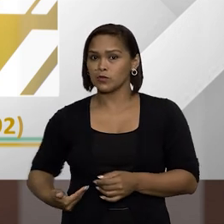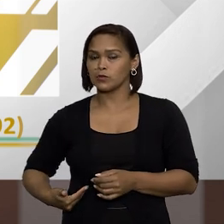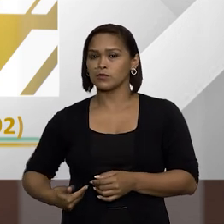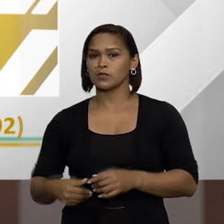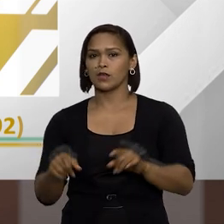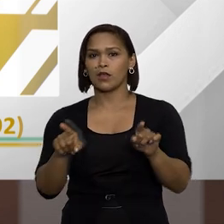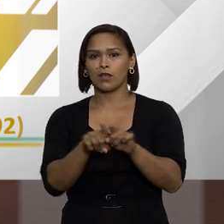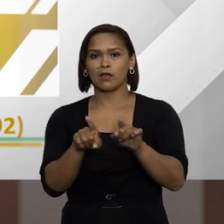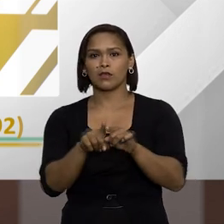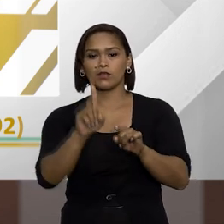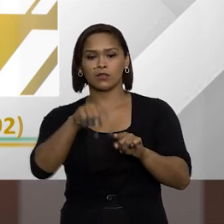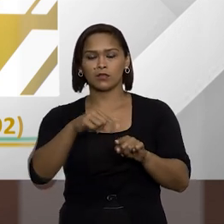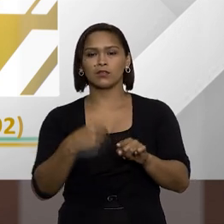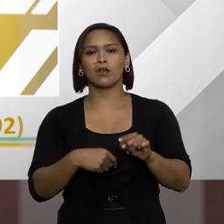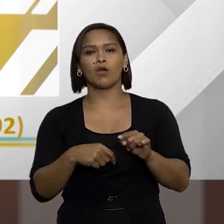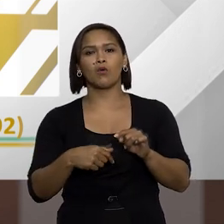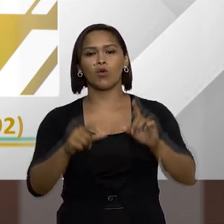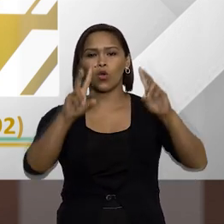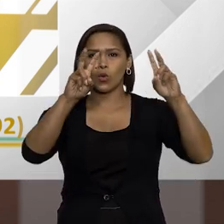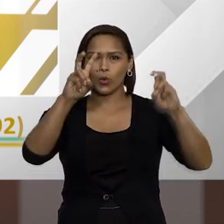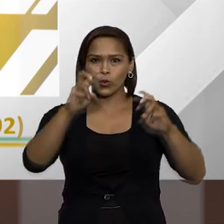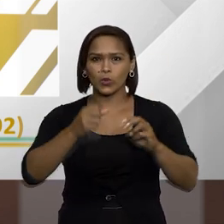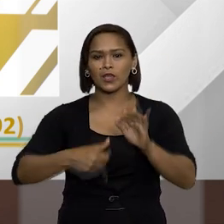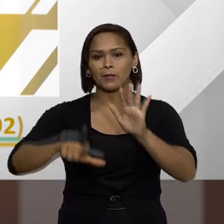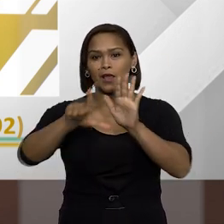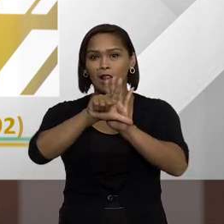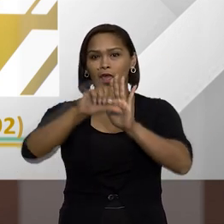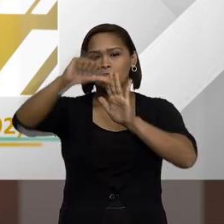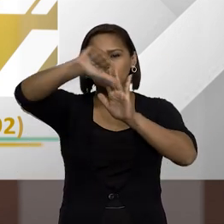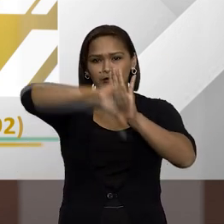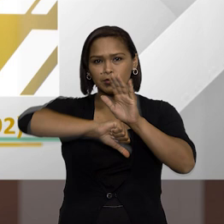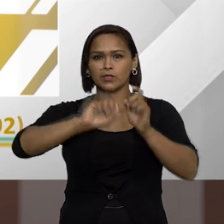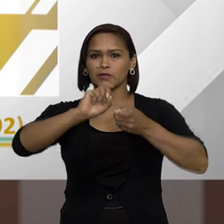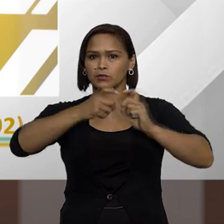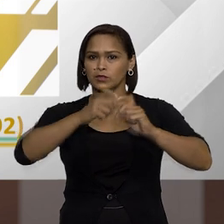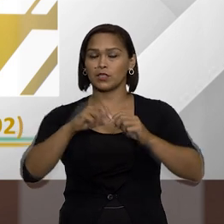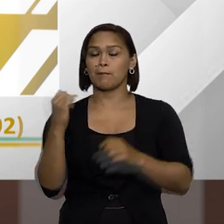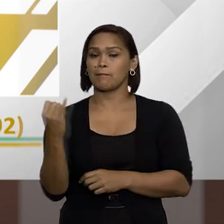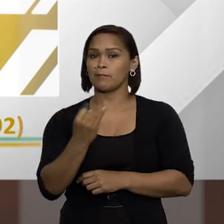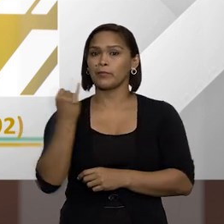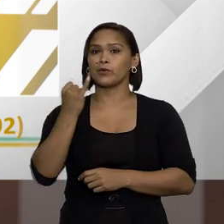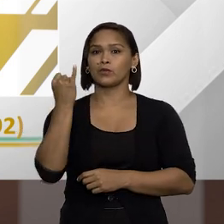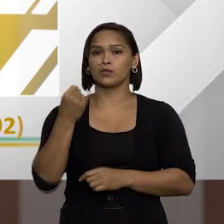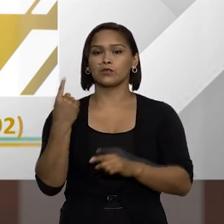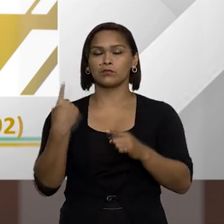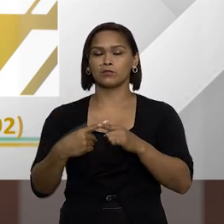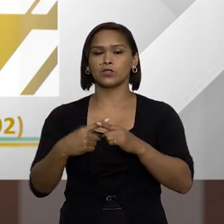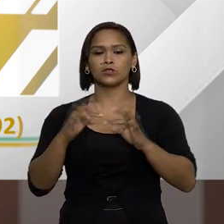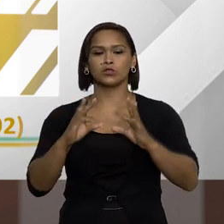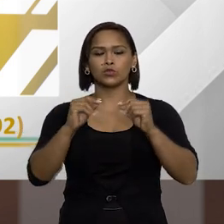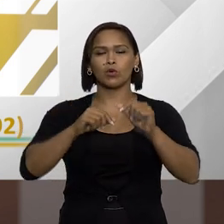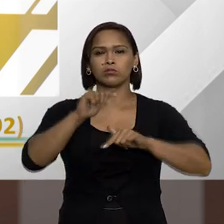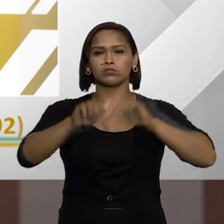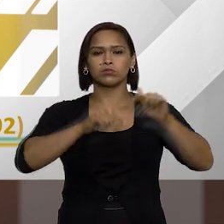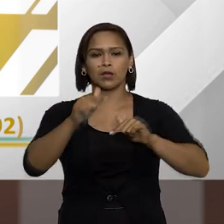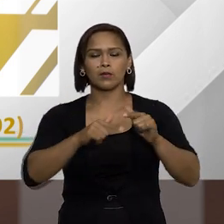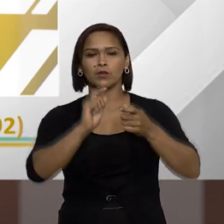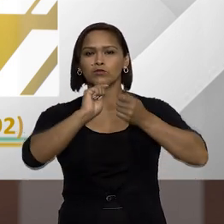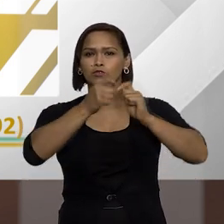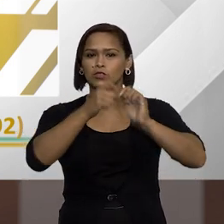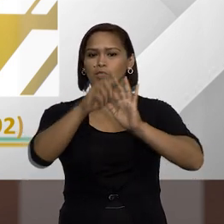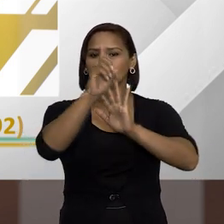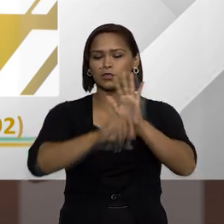Então, o tema improbidade administrativa é realmente bastante importante para aqueles que atuam no direito